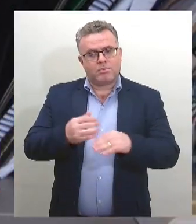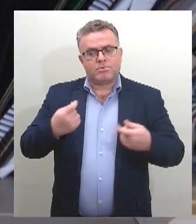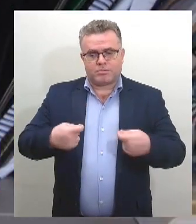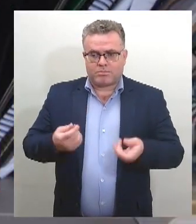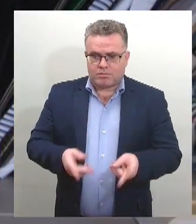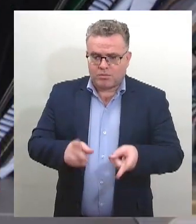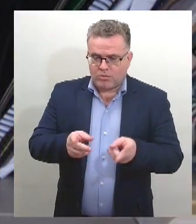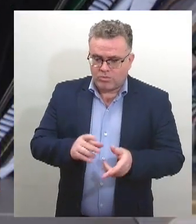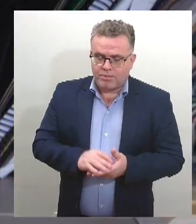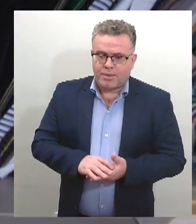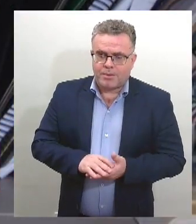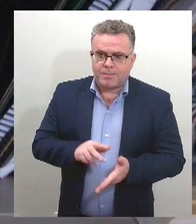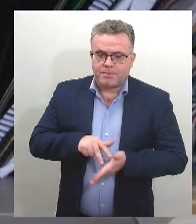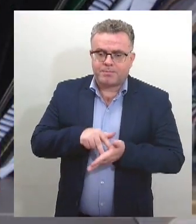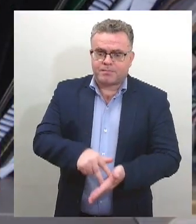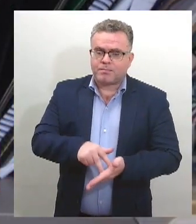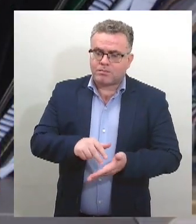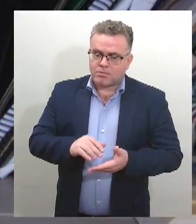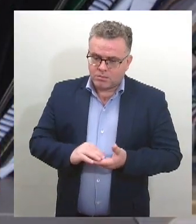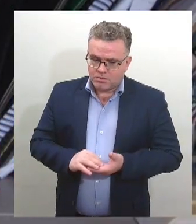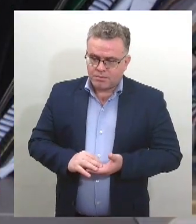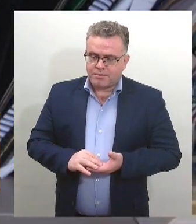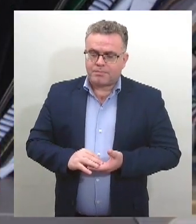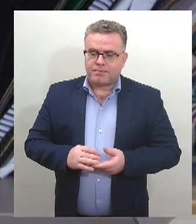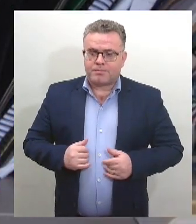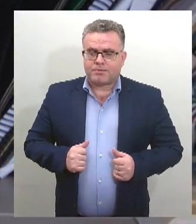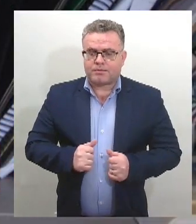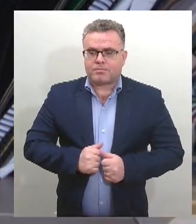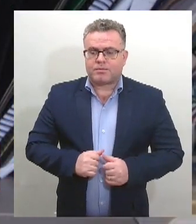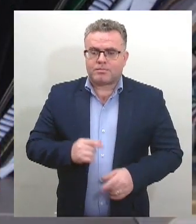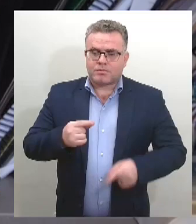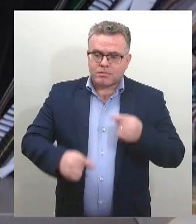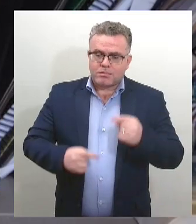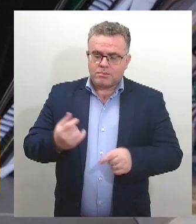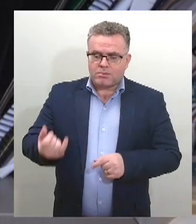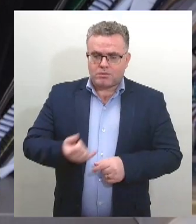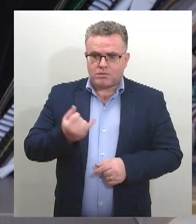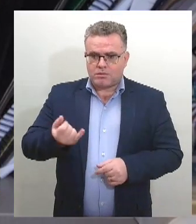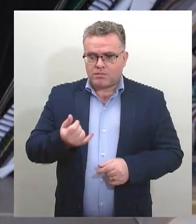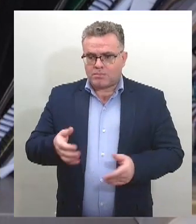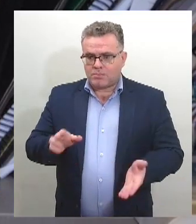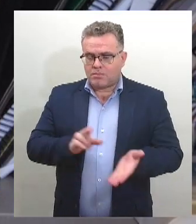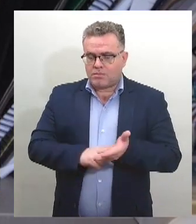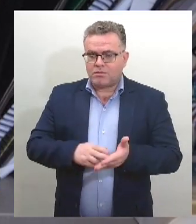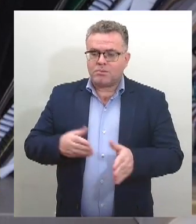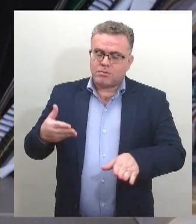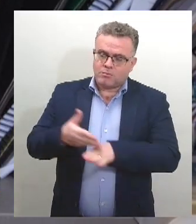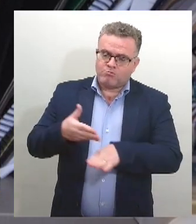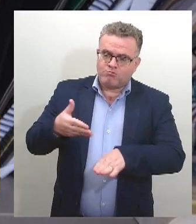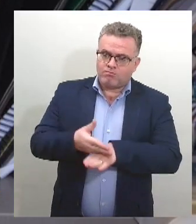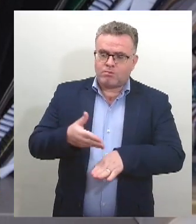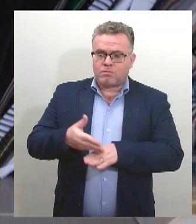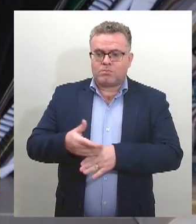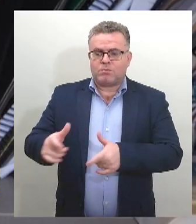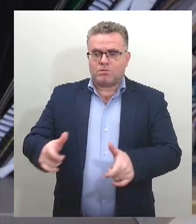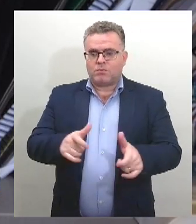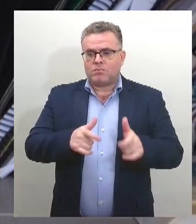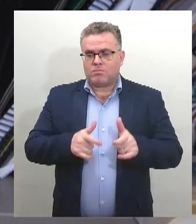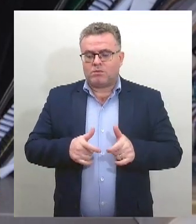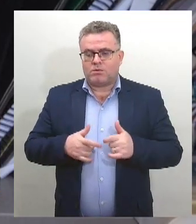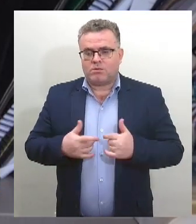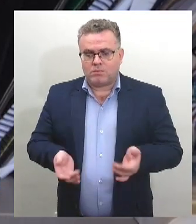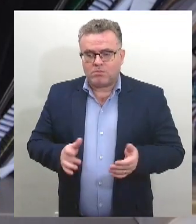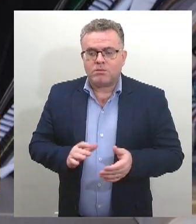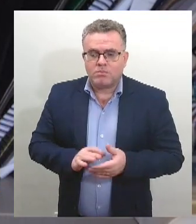é uma política extremamente importante porque garante o acesso da população negra a um espaço também de poder, que é o